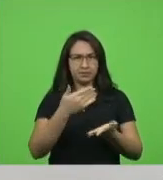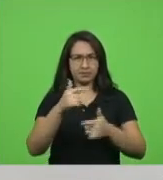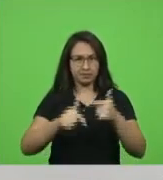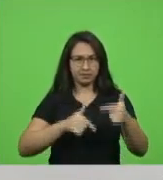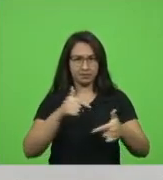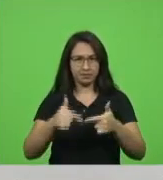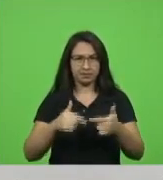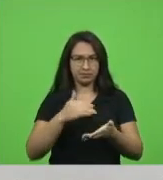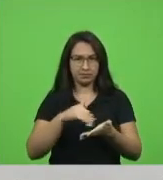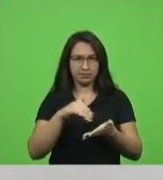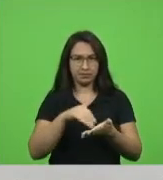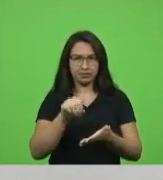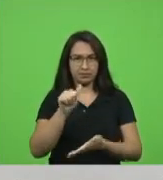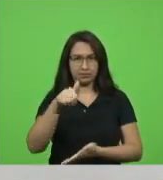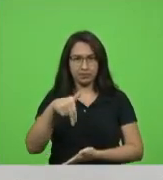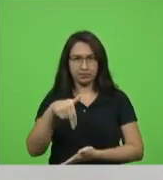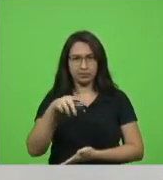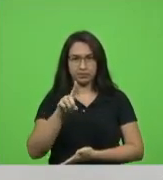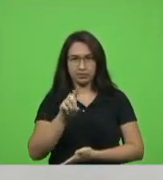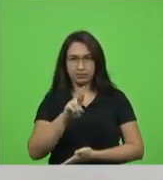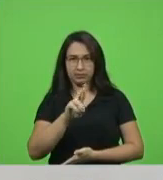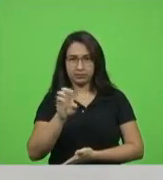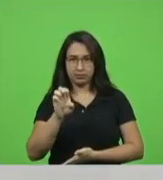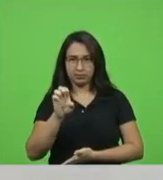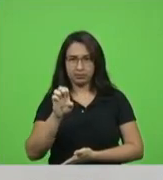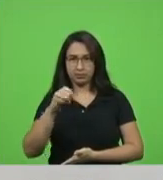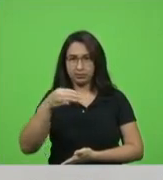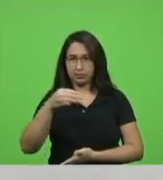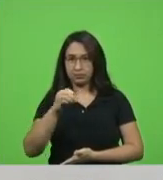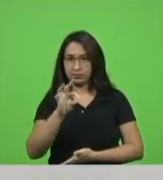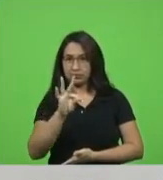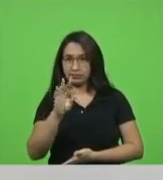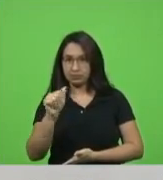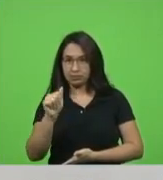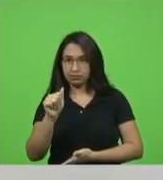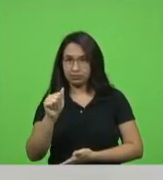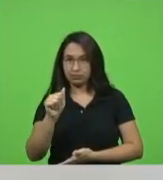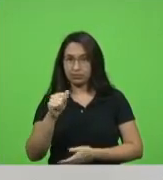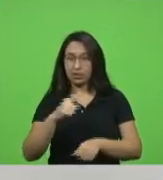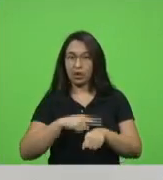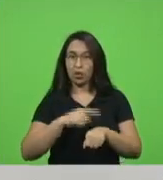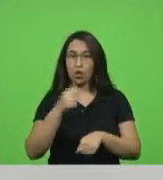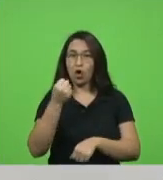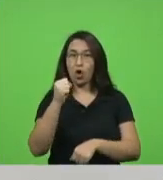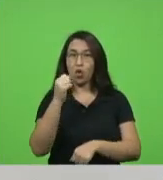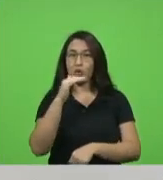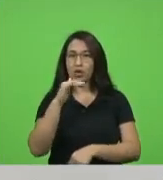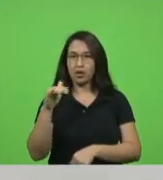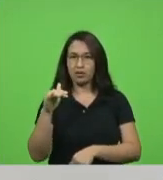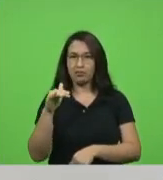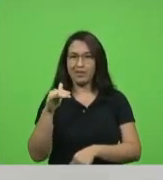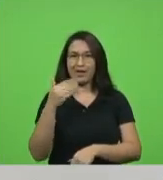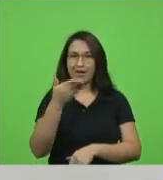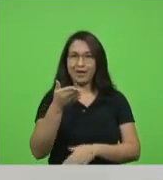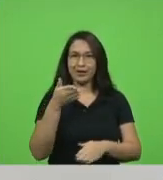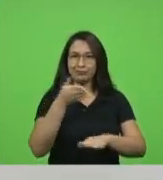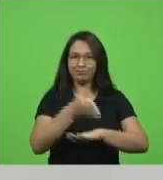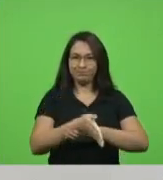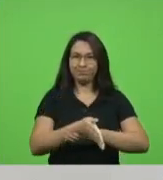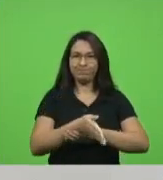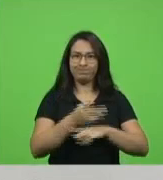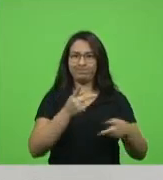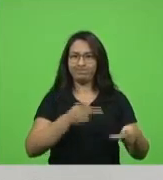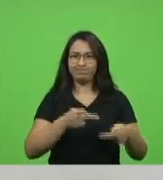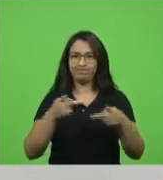que logo cedo às oito e meia da manhã estava no município de Brusque visitando o